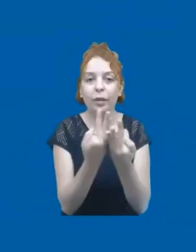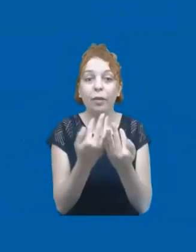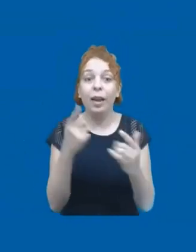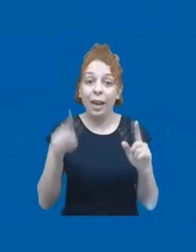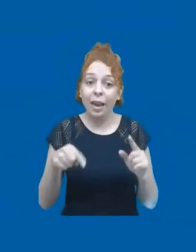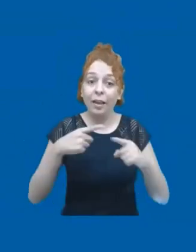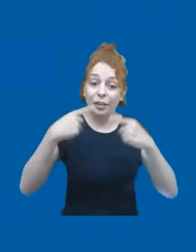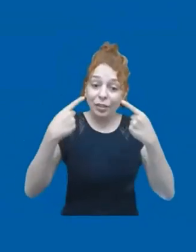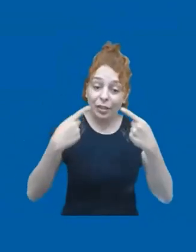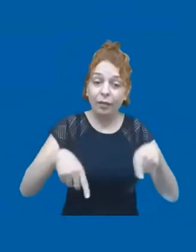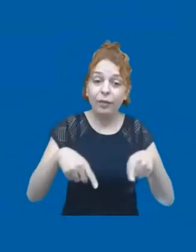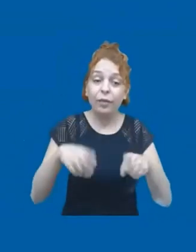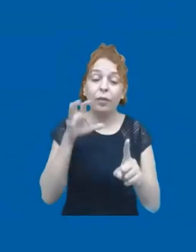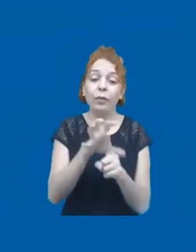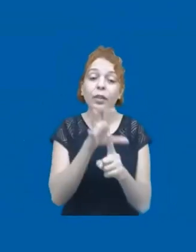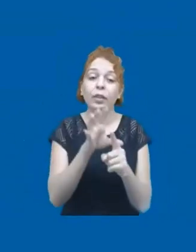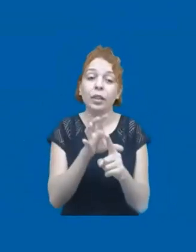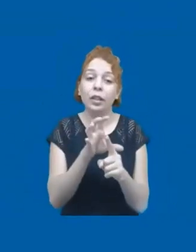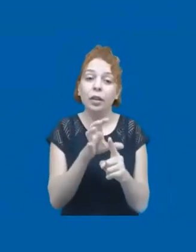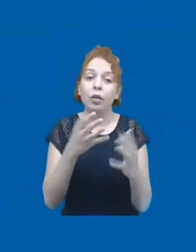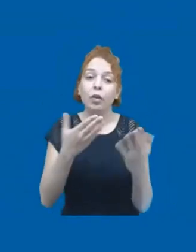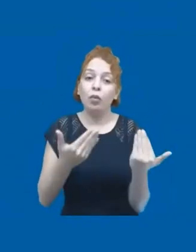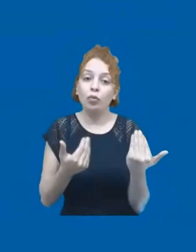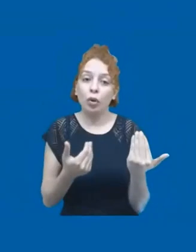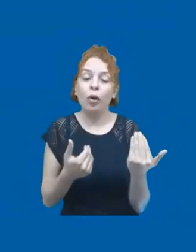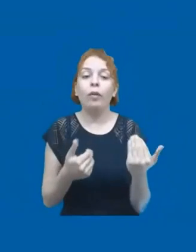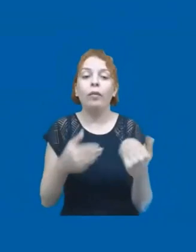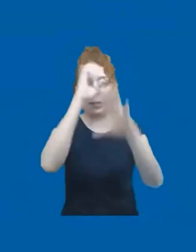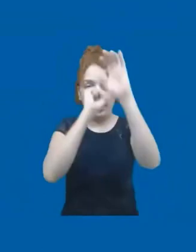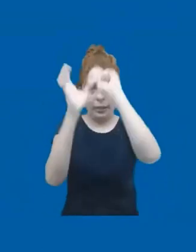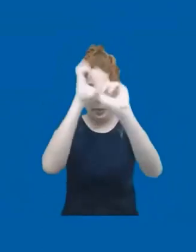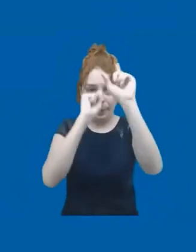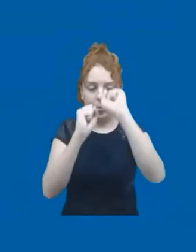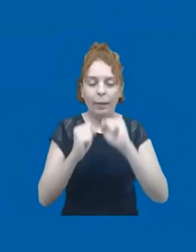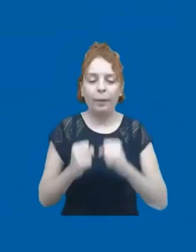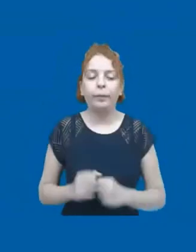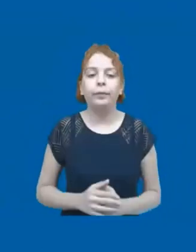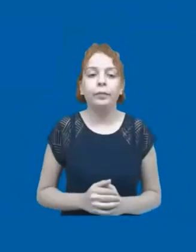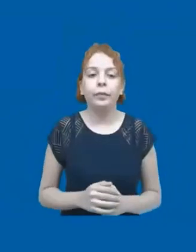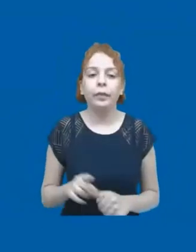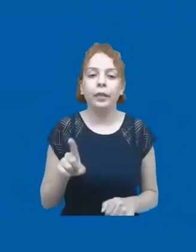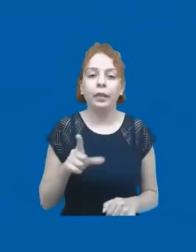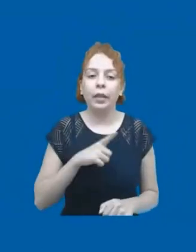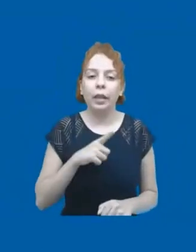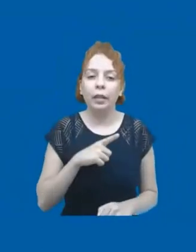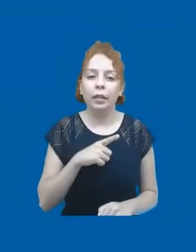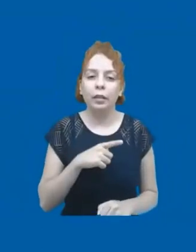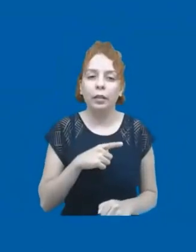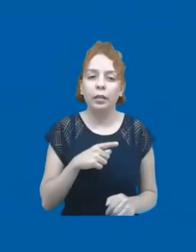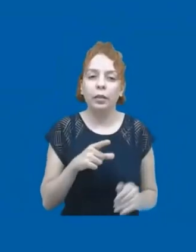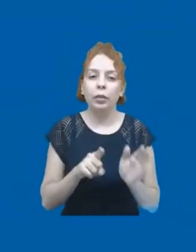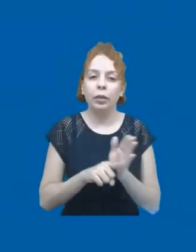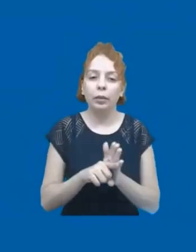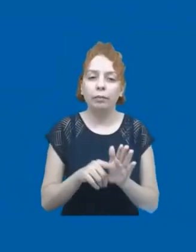consideráveis que vão impactar certamente a aprendizagem desses jovens. Há uma estimativa que no sistema